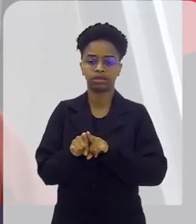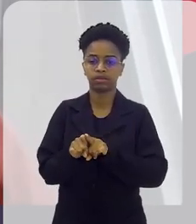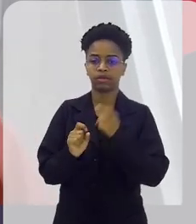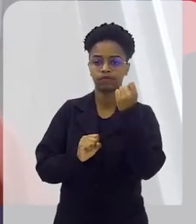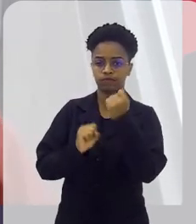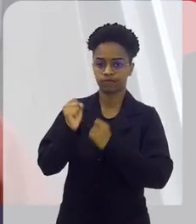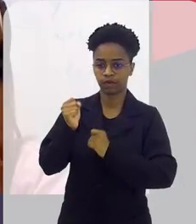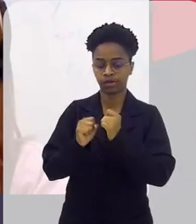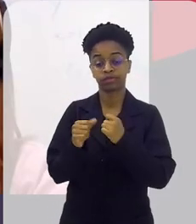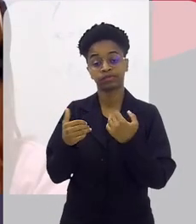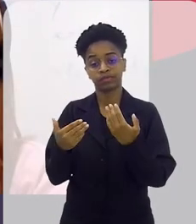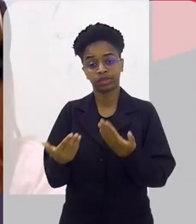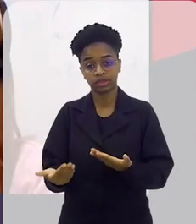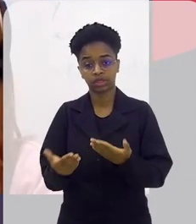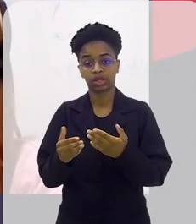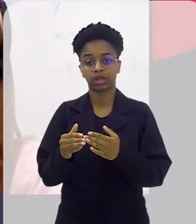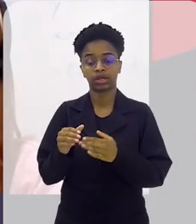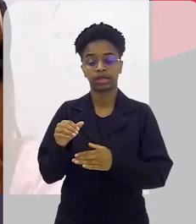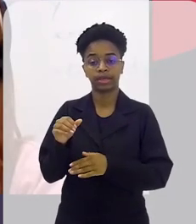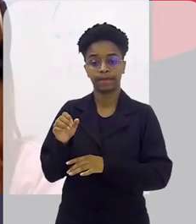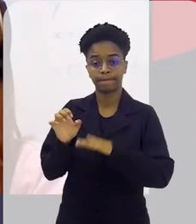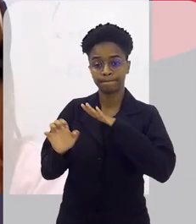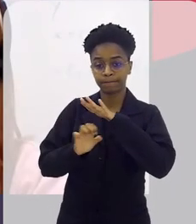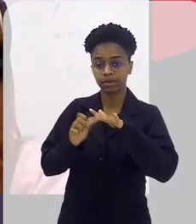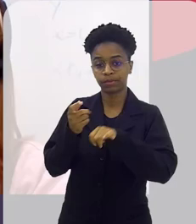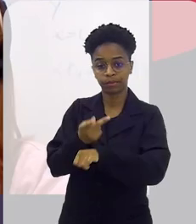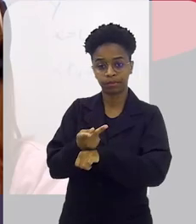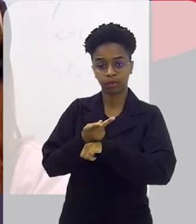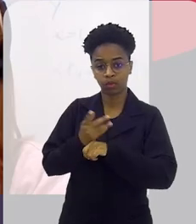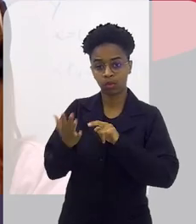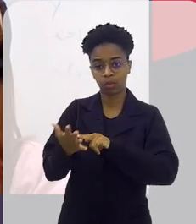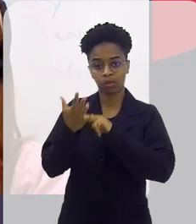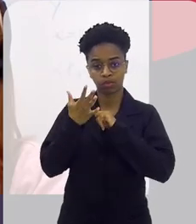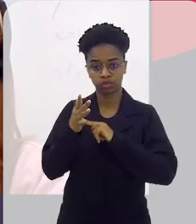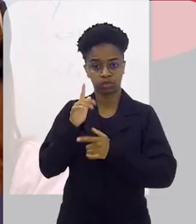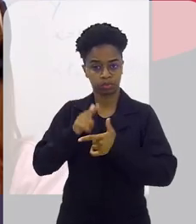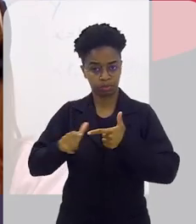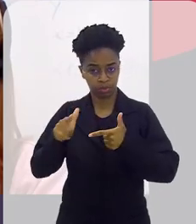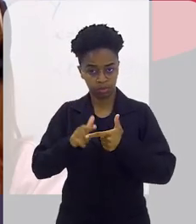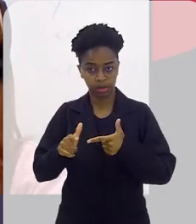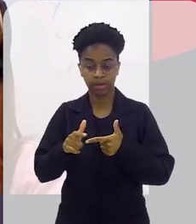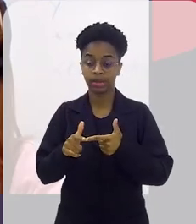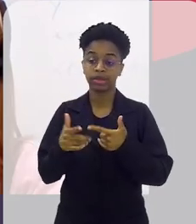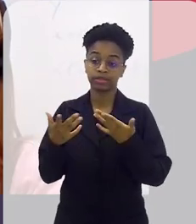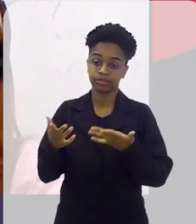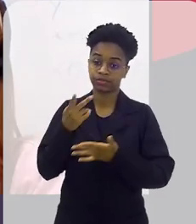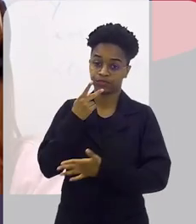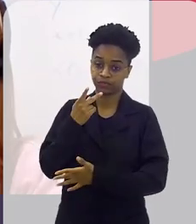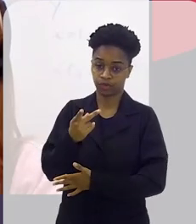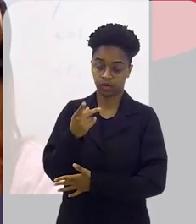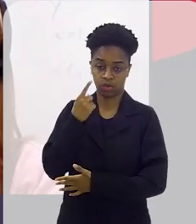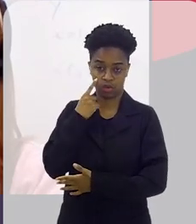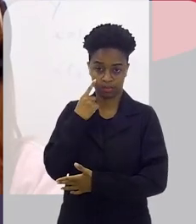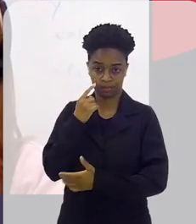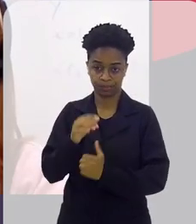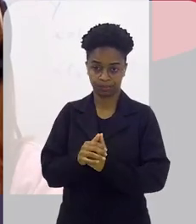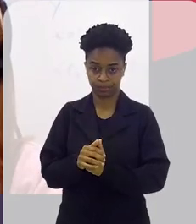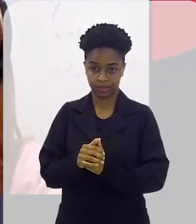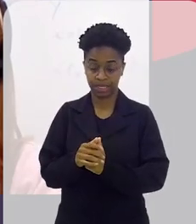sozinha, e aí essa startup nos procurou com esse problema. Ele trouxe para a gente